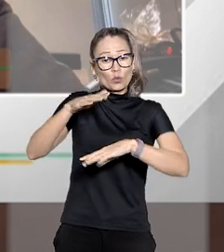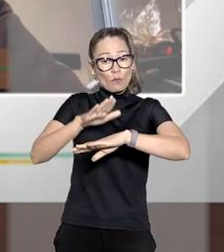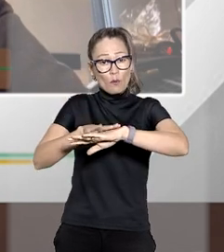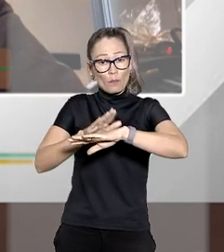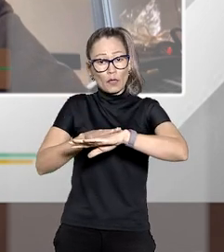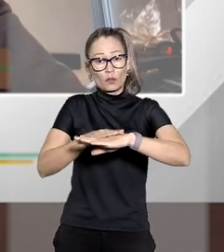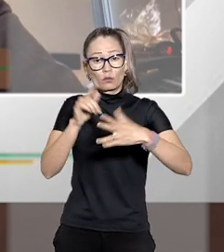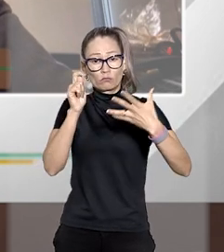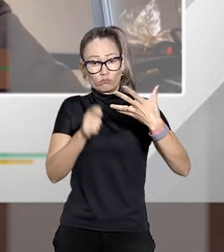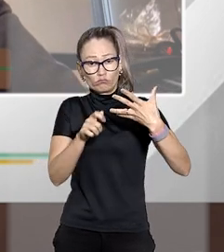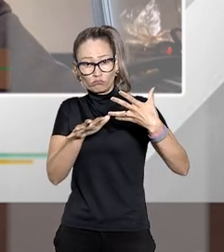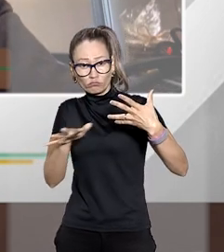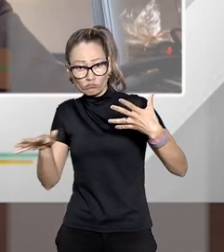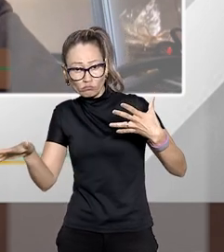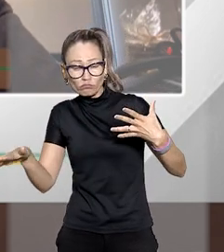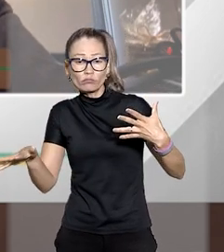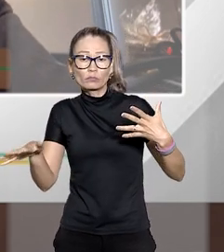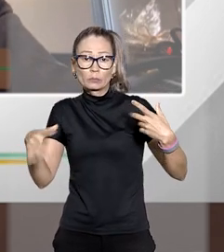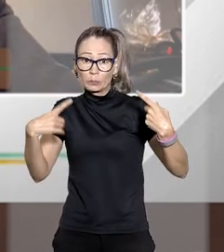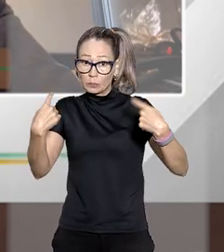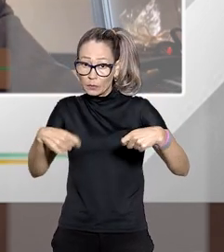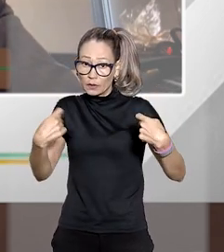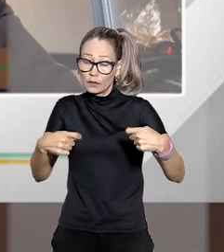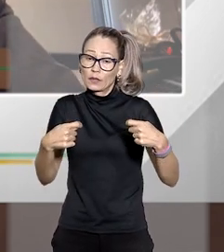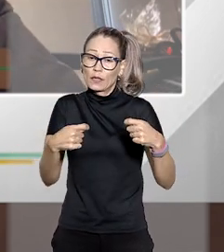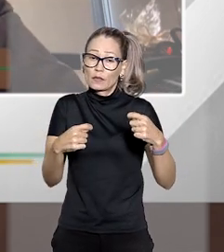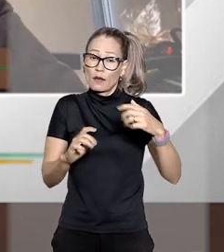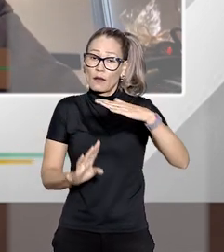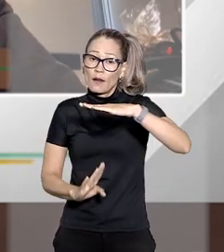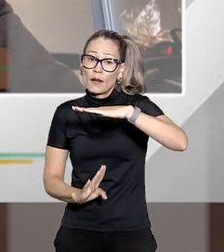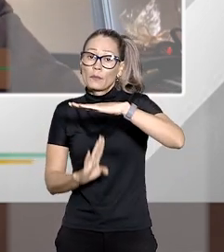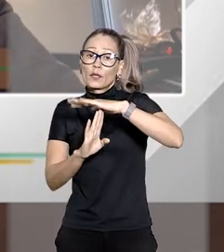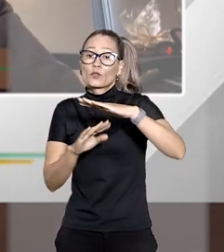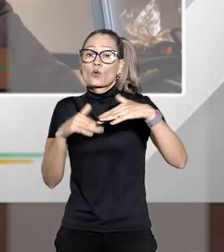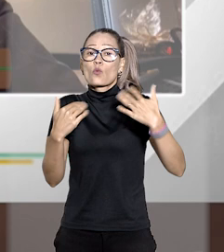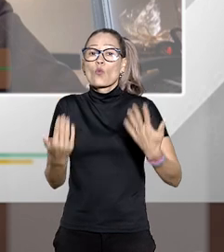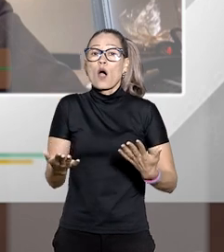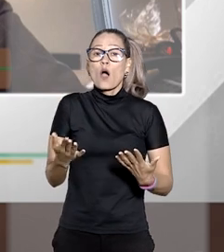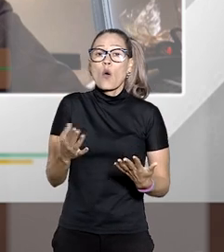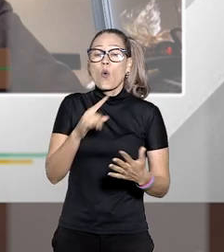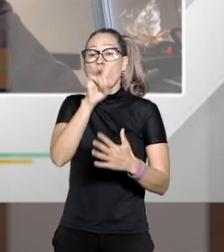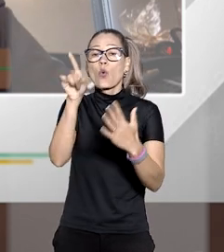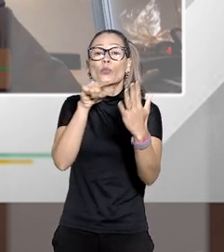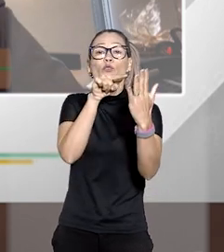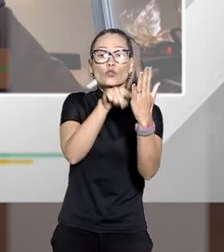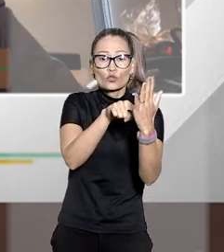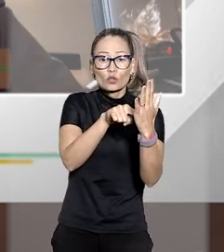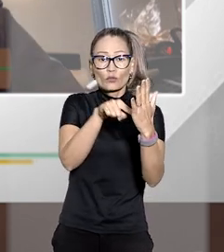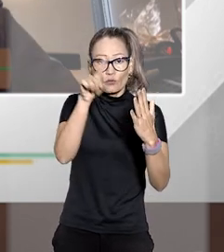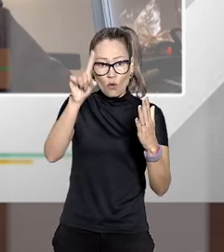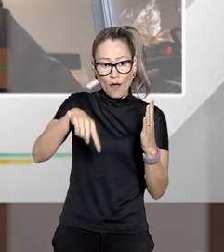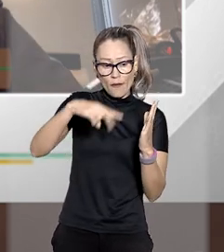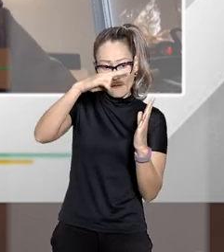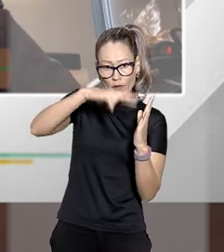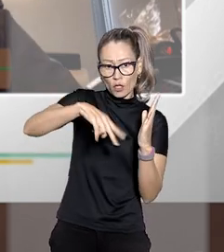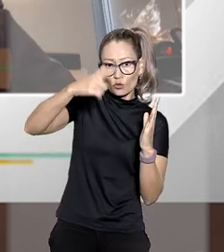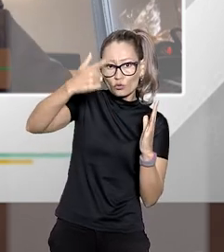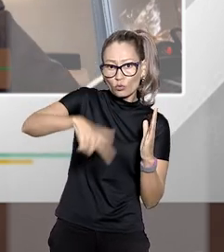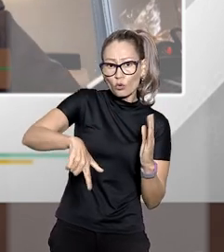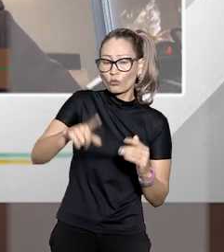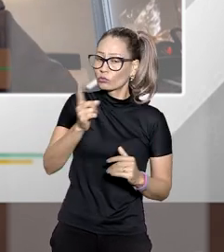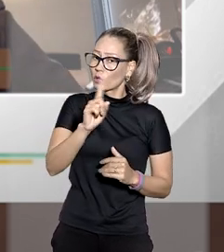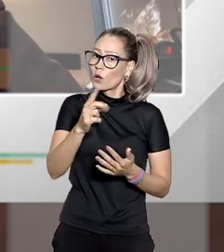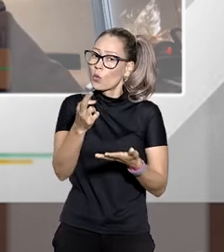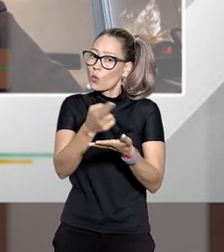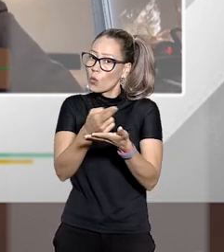de jurisdição num momento em que você já tem que delimitar qual o objetivo não é uma simples revisão porque a ideia da